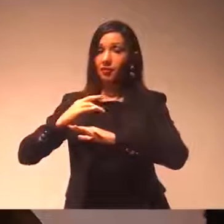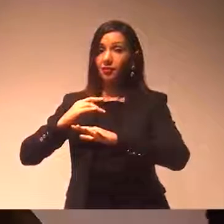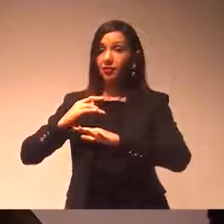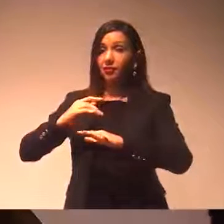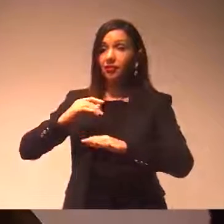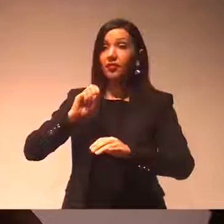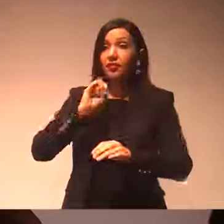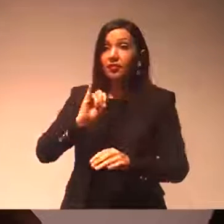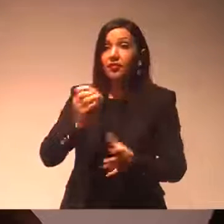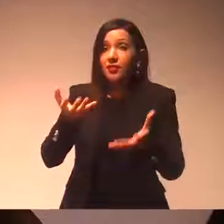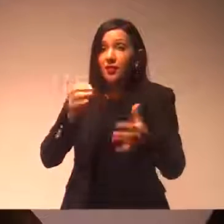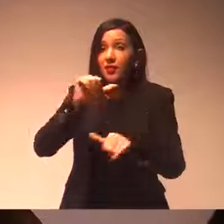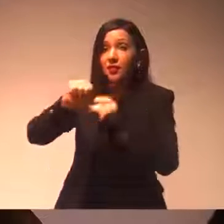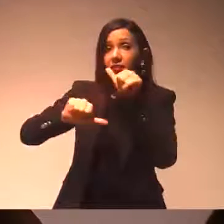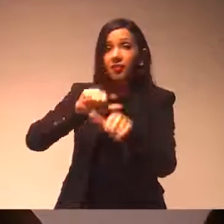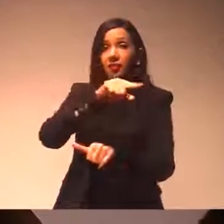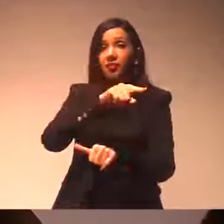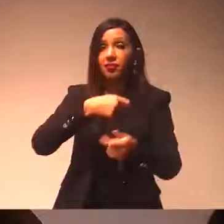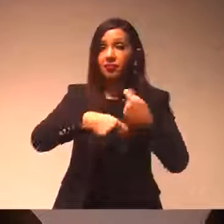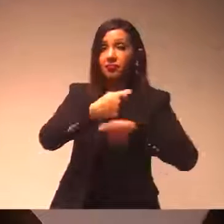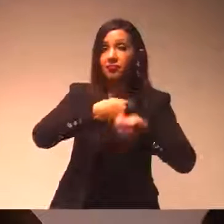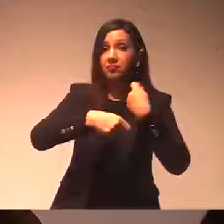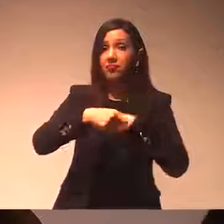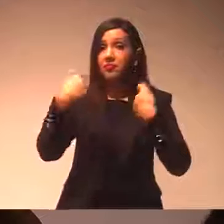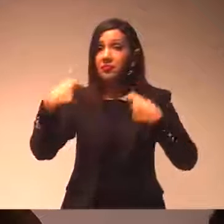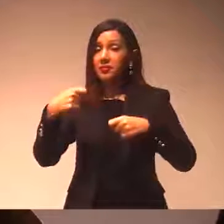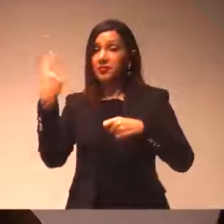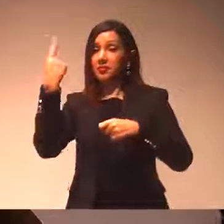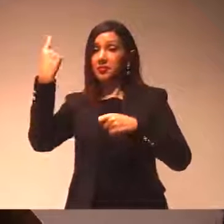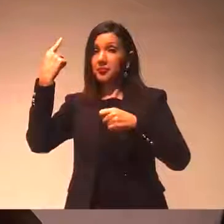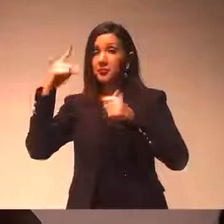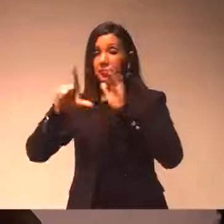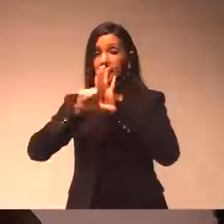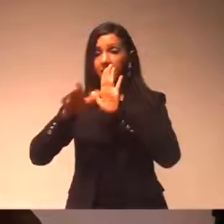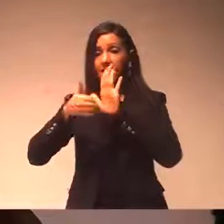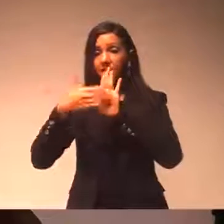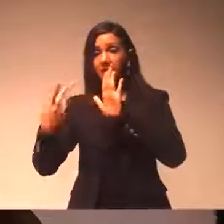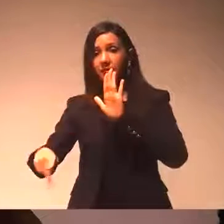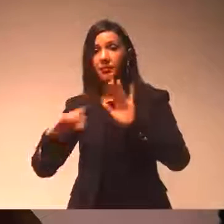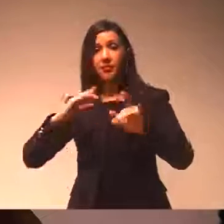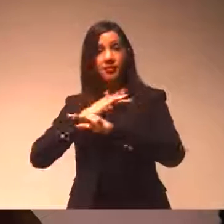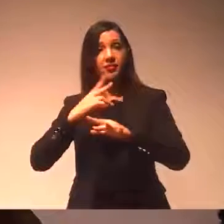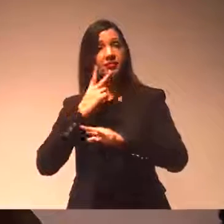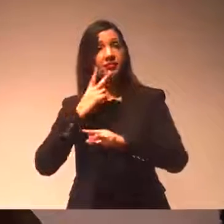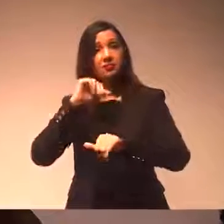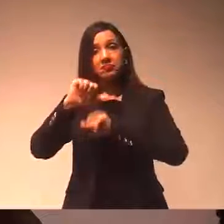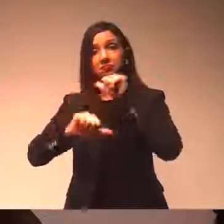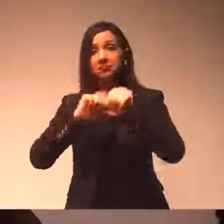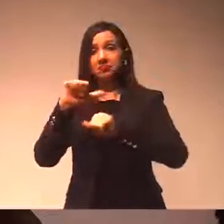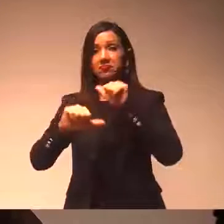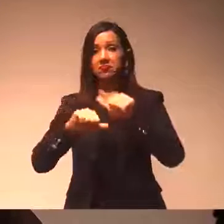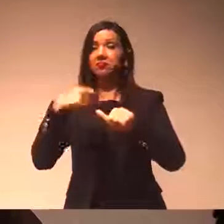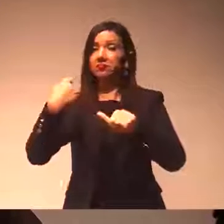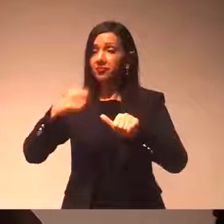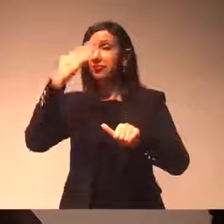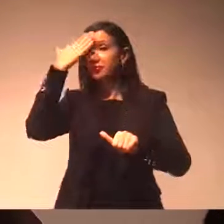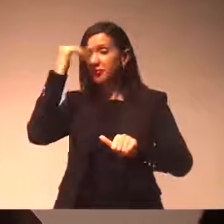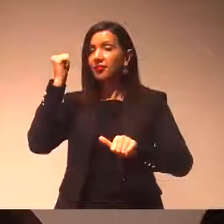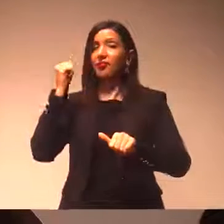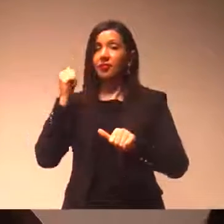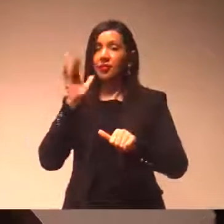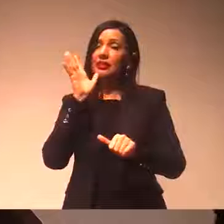a lei orgânica do município primeiro. E a gente sabe todo o rito que é necessário para se mudar a lei orgânica do município. Do